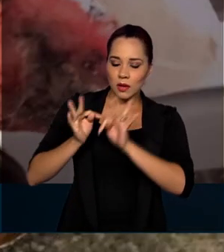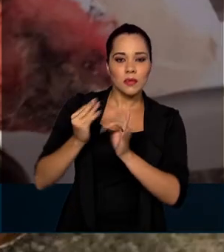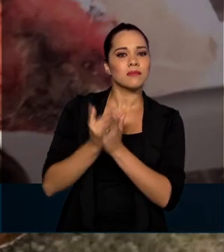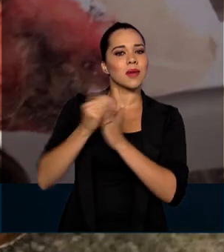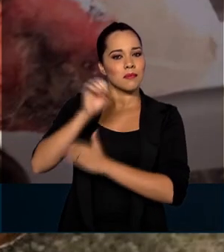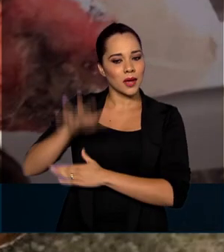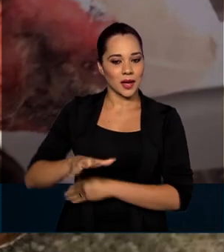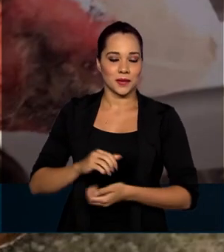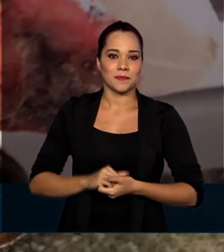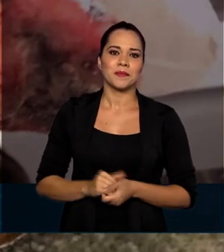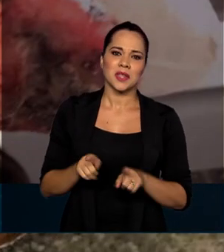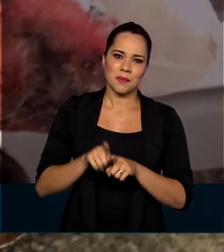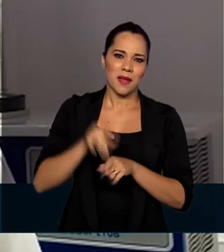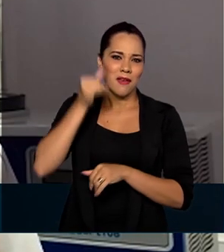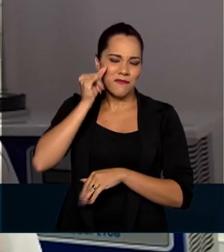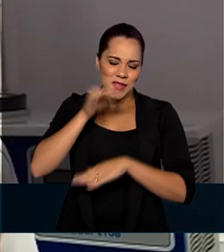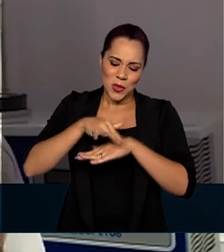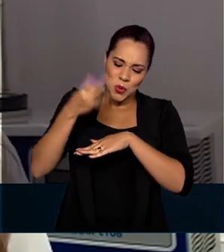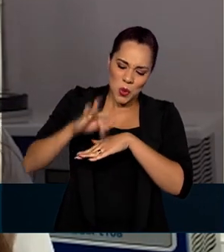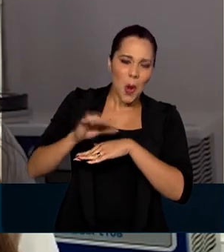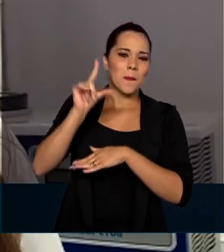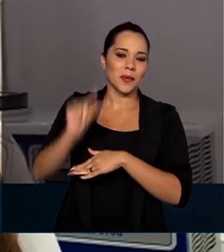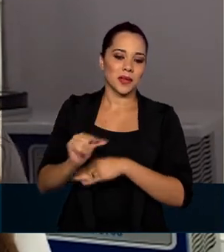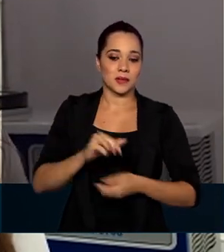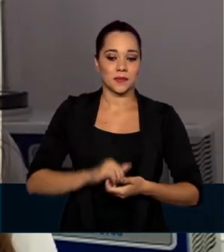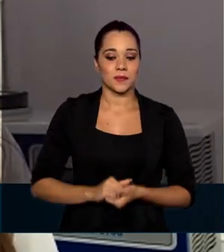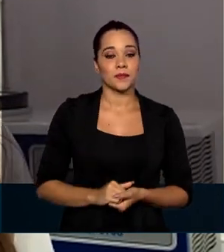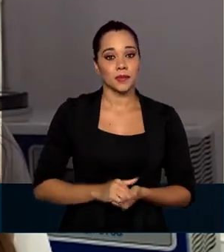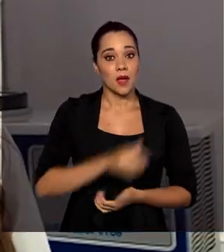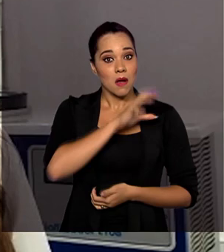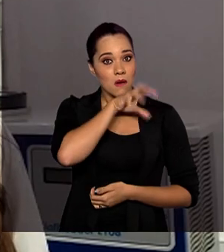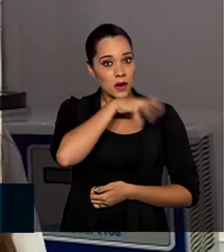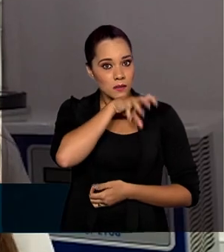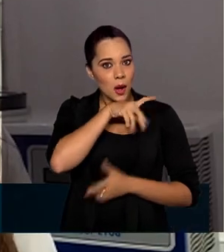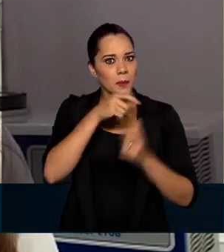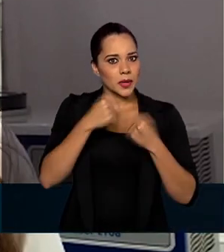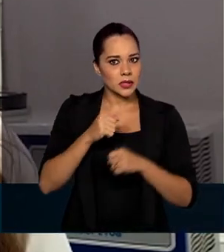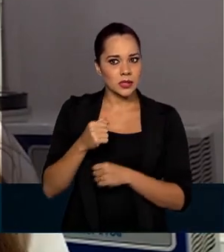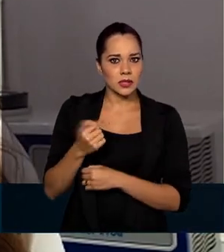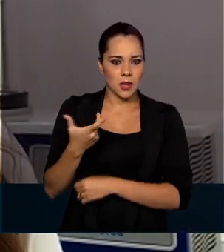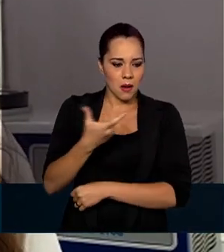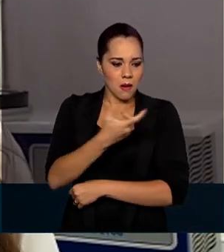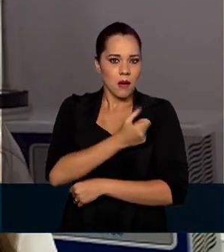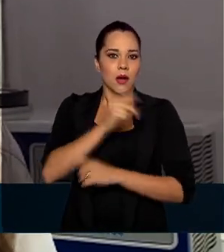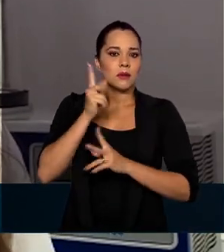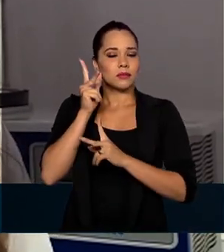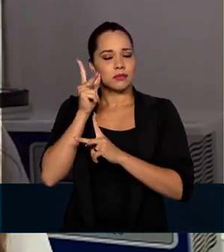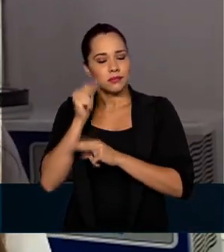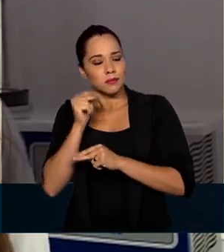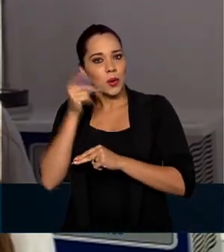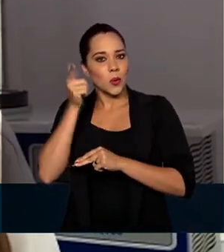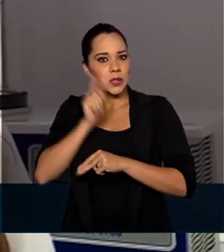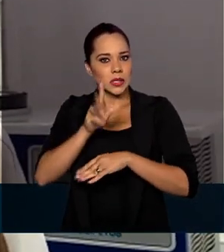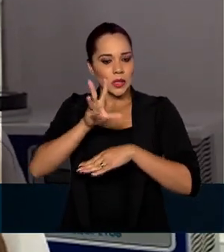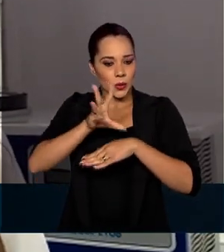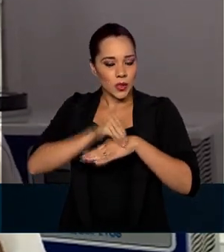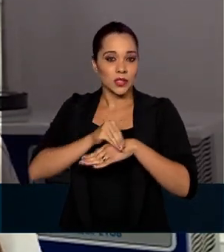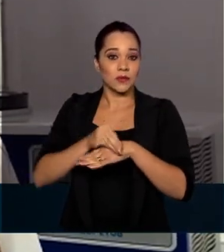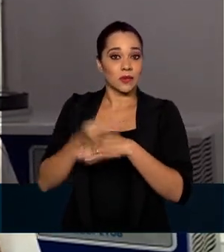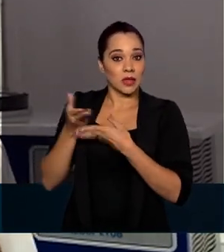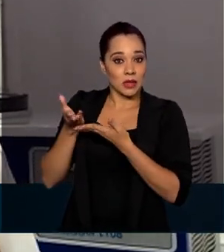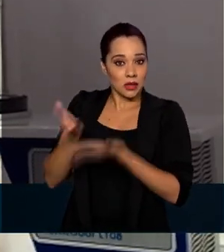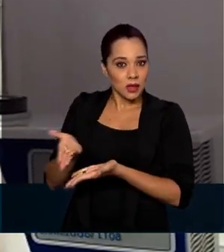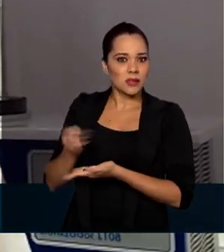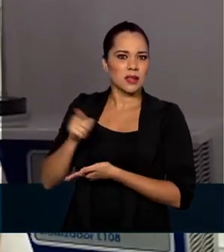Além disso, é menos dolorido. O animal precisa de ser anestesiado para que seja feito curativo. Então, nesse caso,